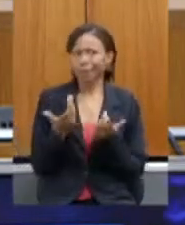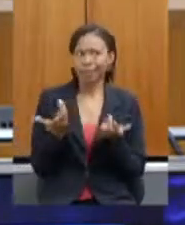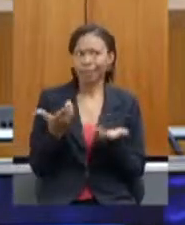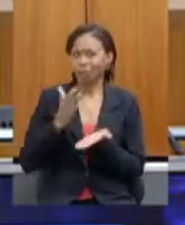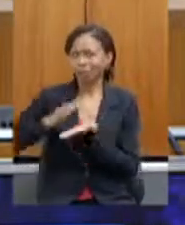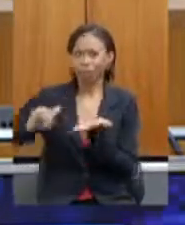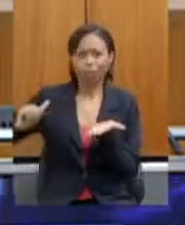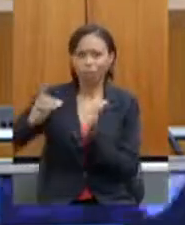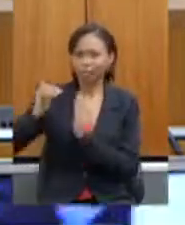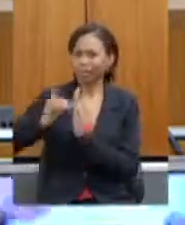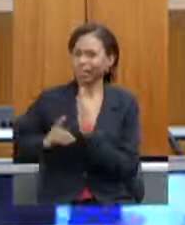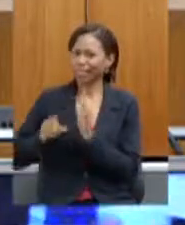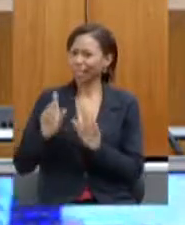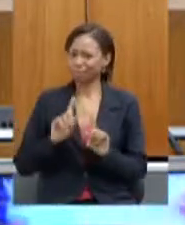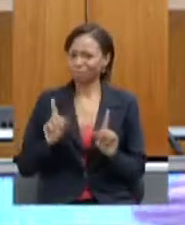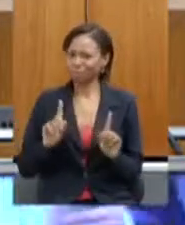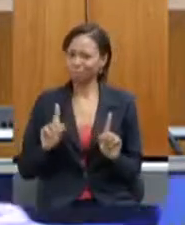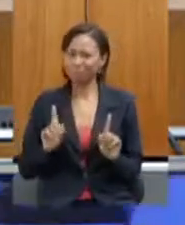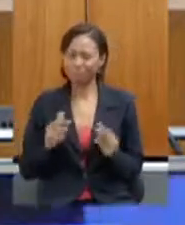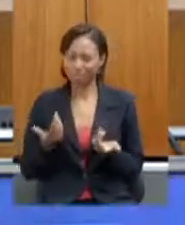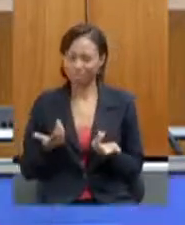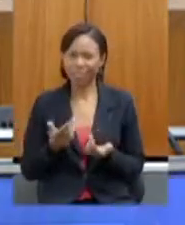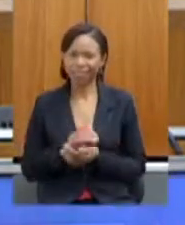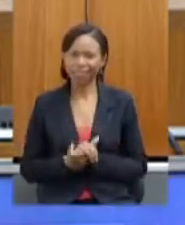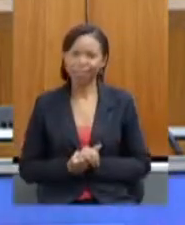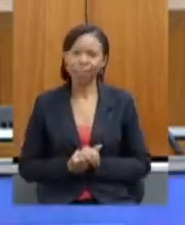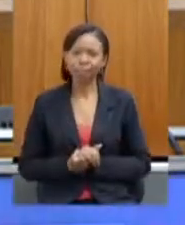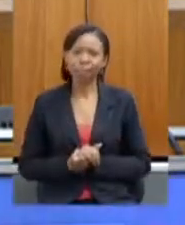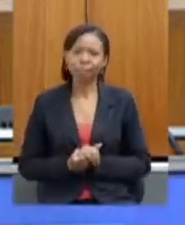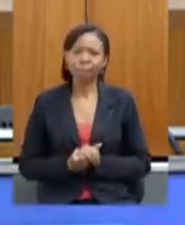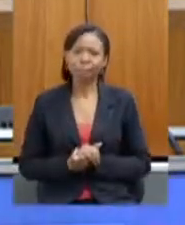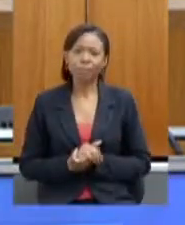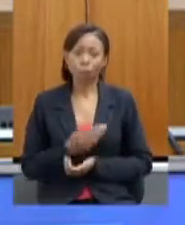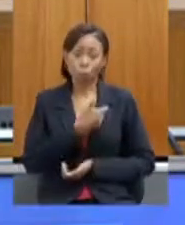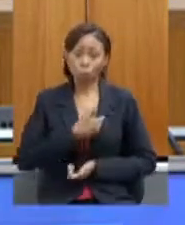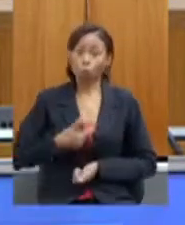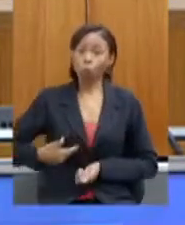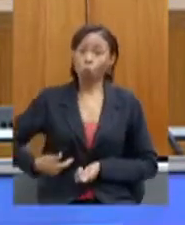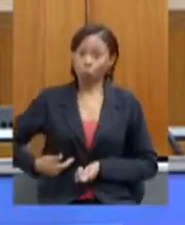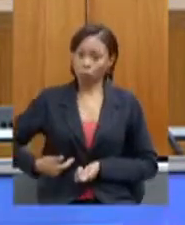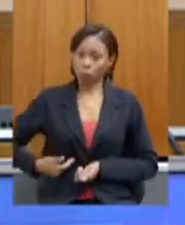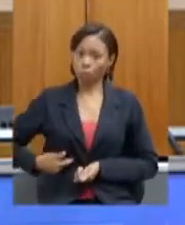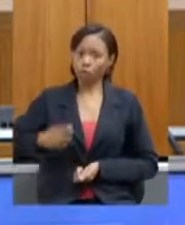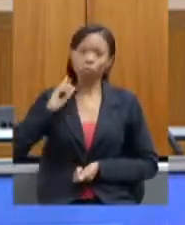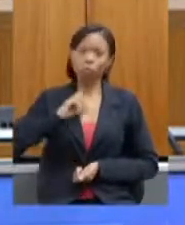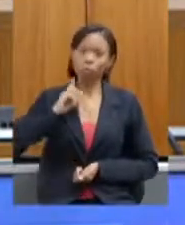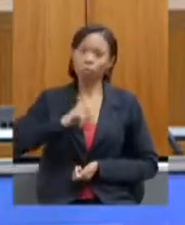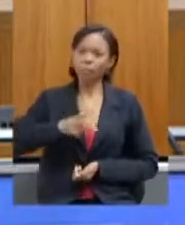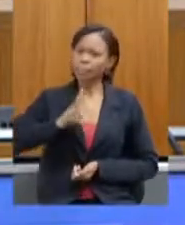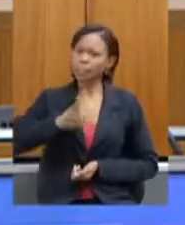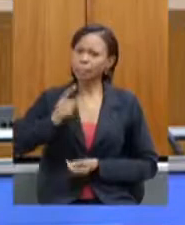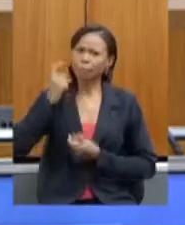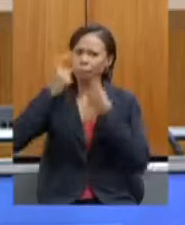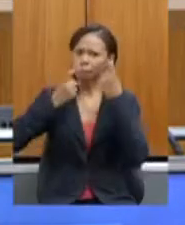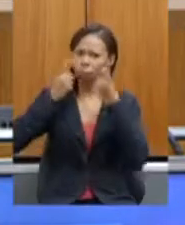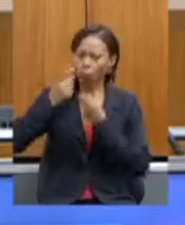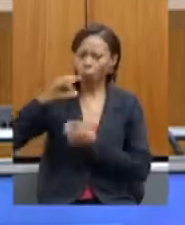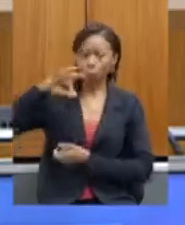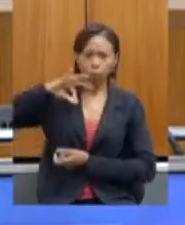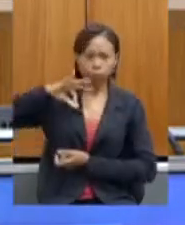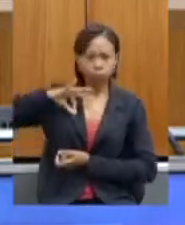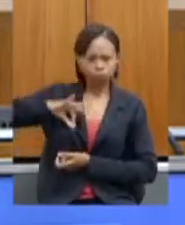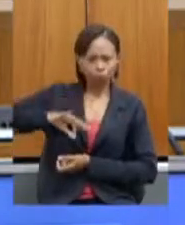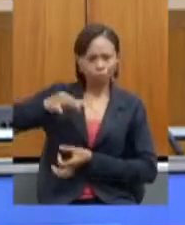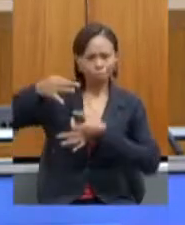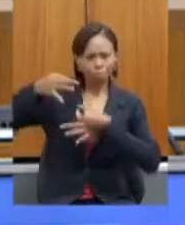nesse sentido pelo contrário nosso governador sempre se preocupa muito em remunerar os bens servidores eu